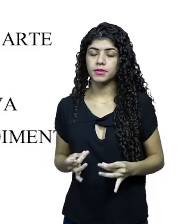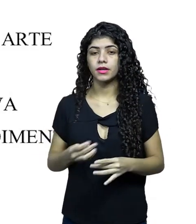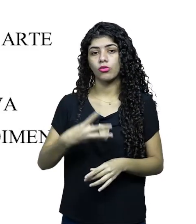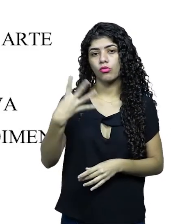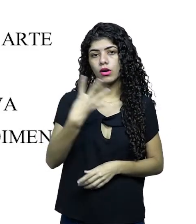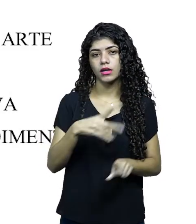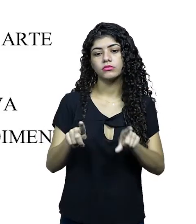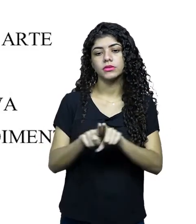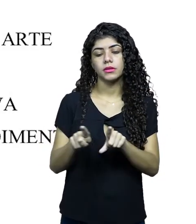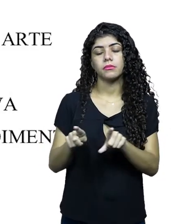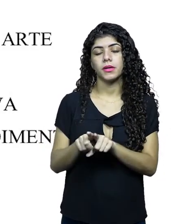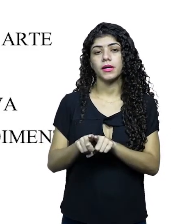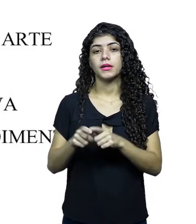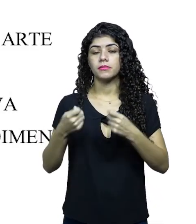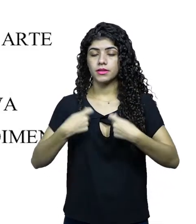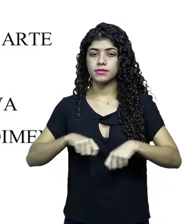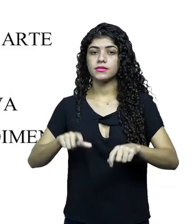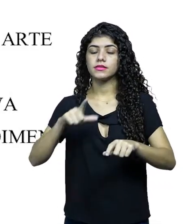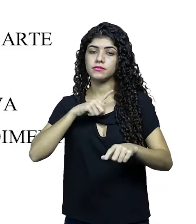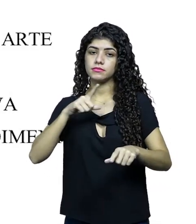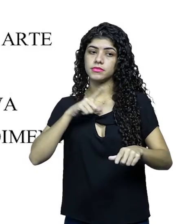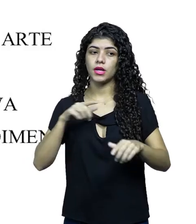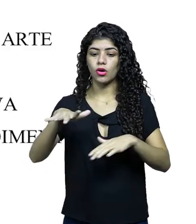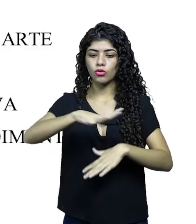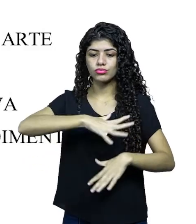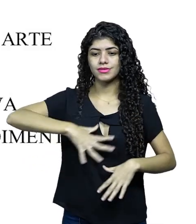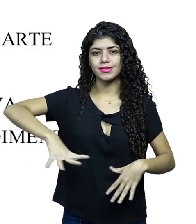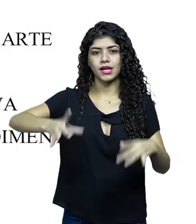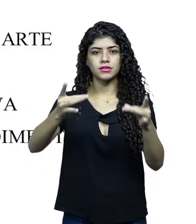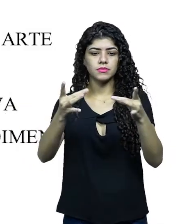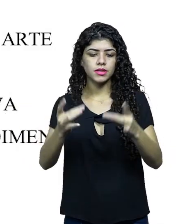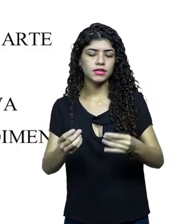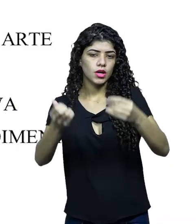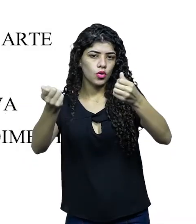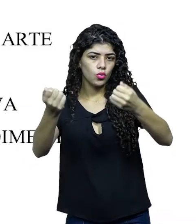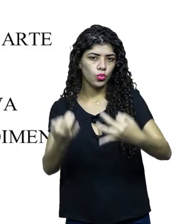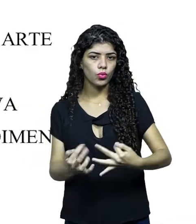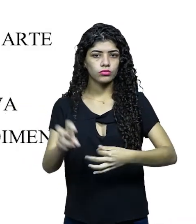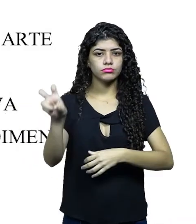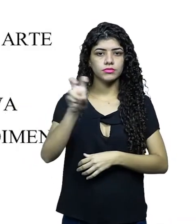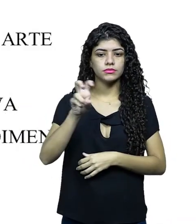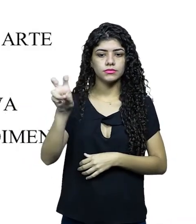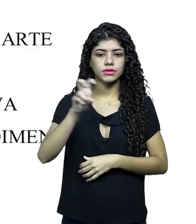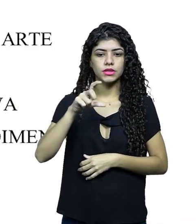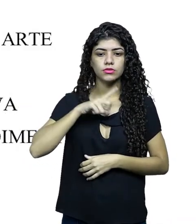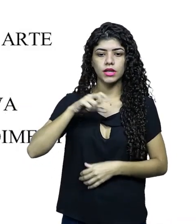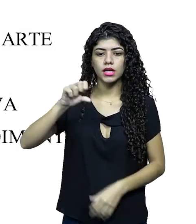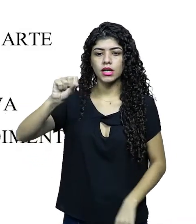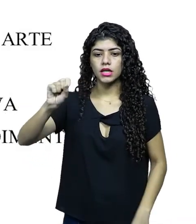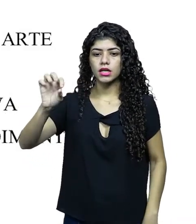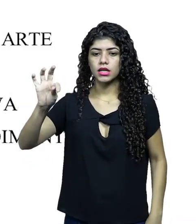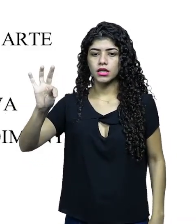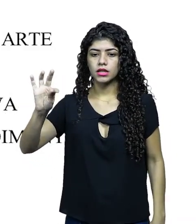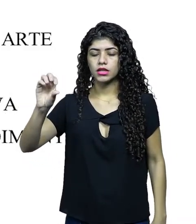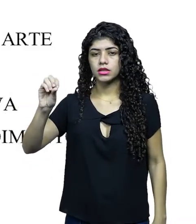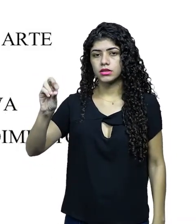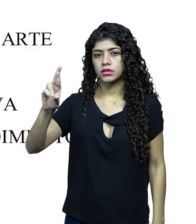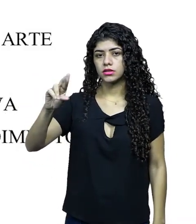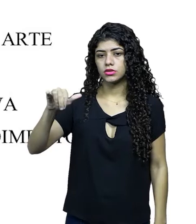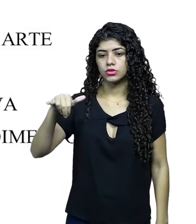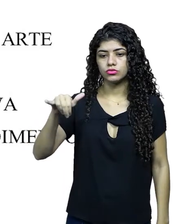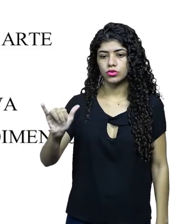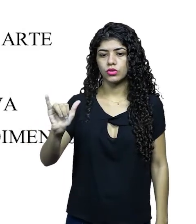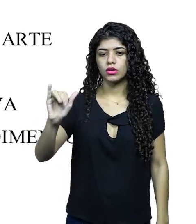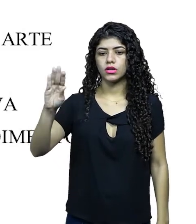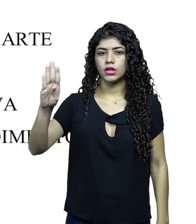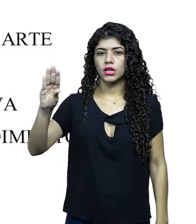traz as ilustrações. Assim como no item 4, você traz as ilustrações dos cenários. No item 5, você já traz o